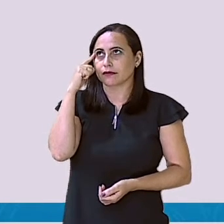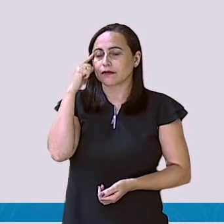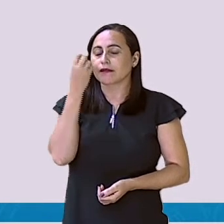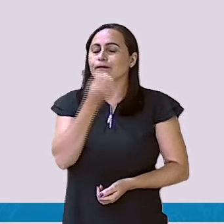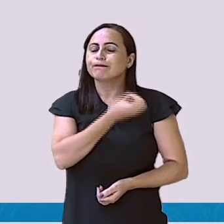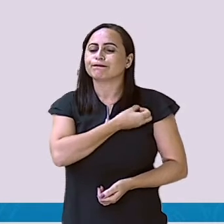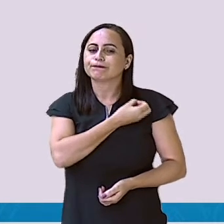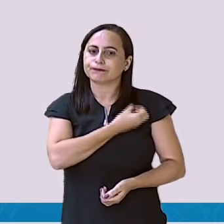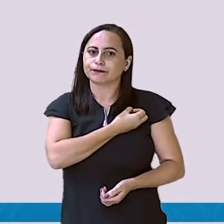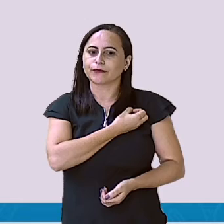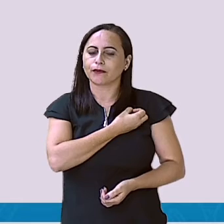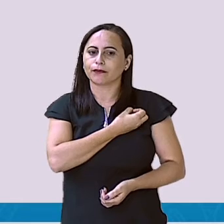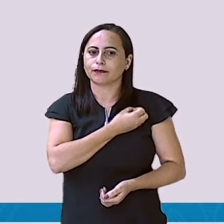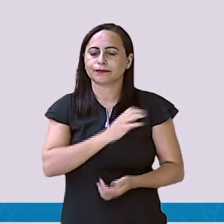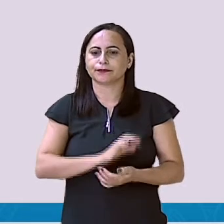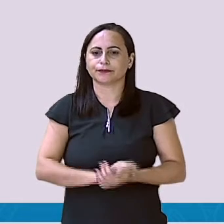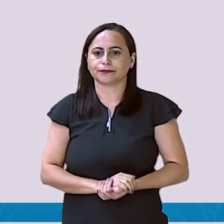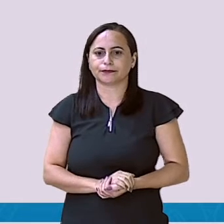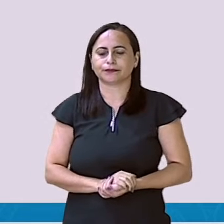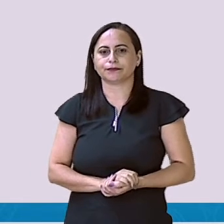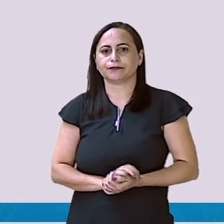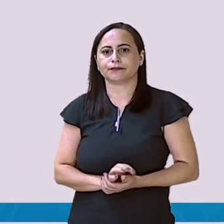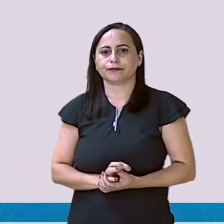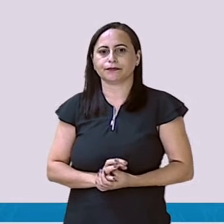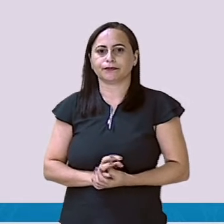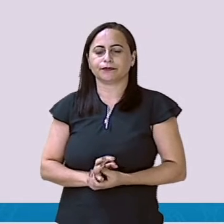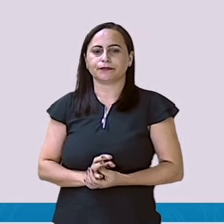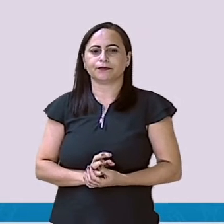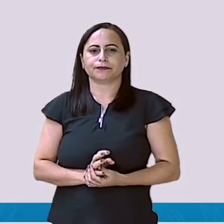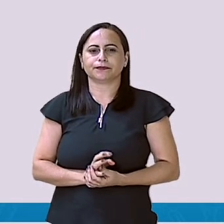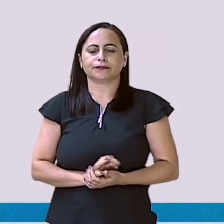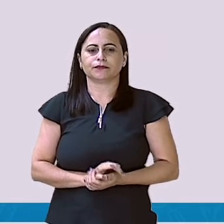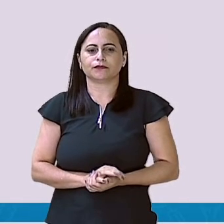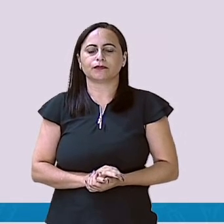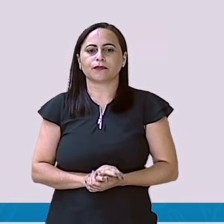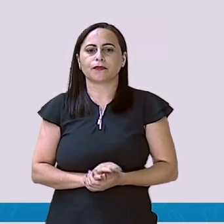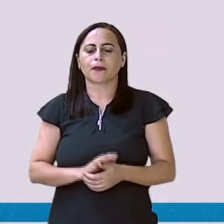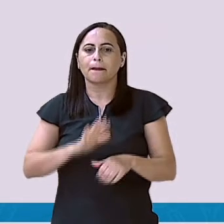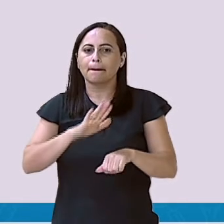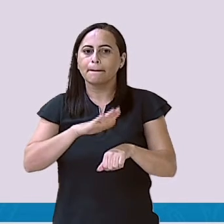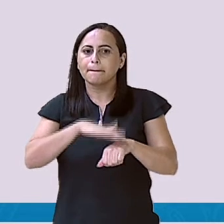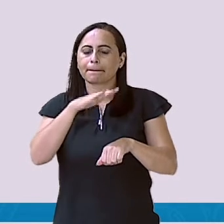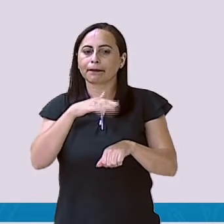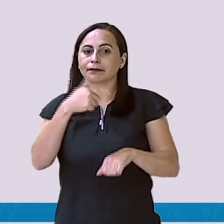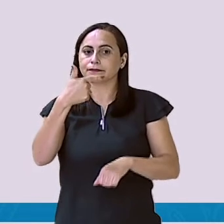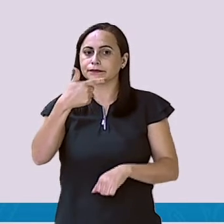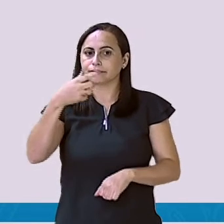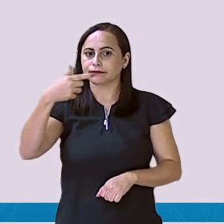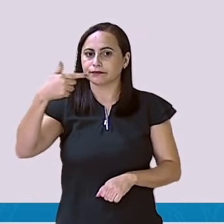Tá? Vamos colocar aí que você pensou. Eu não sei. Adicionei 27.